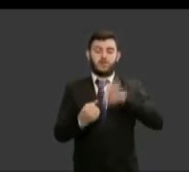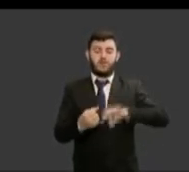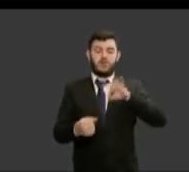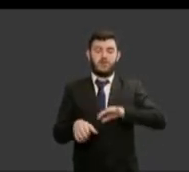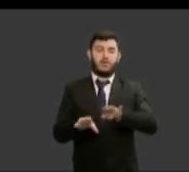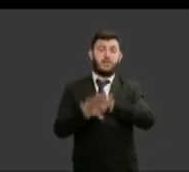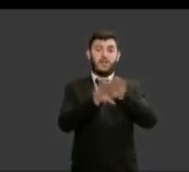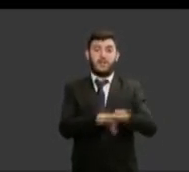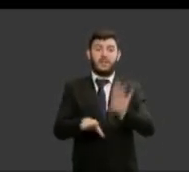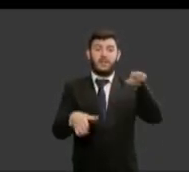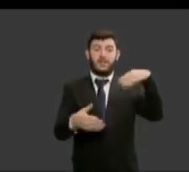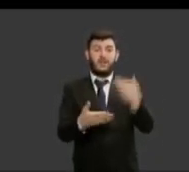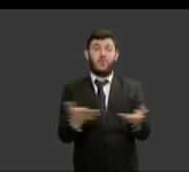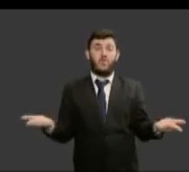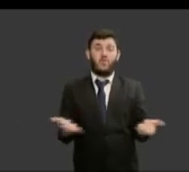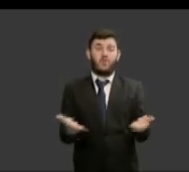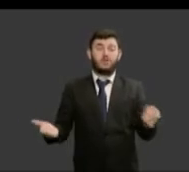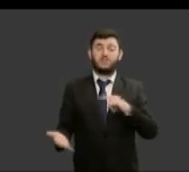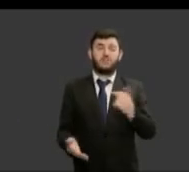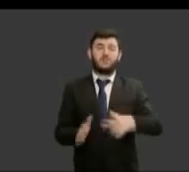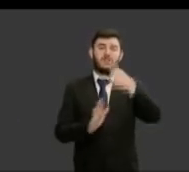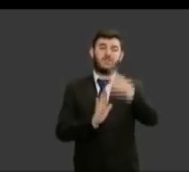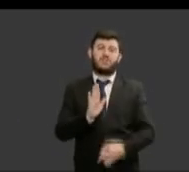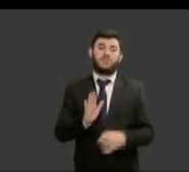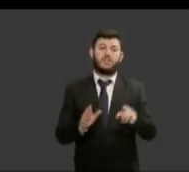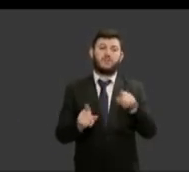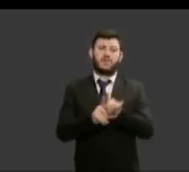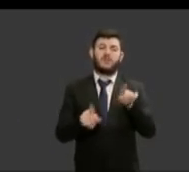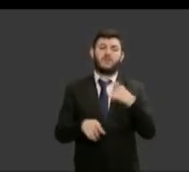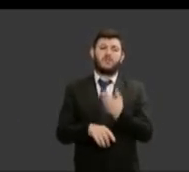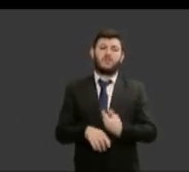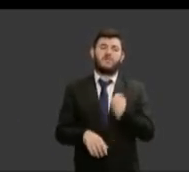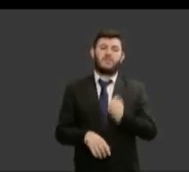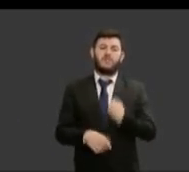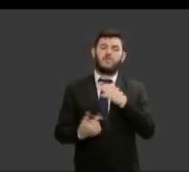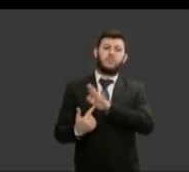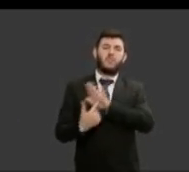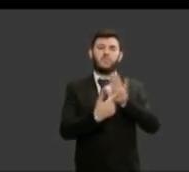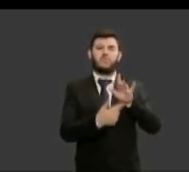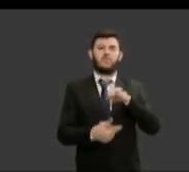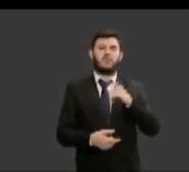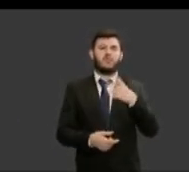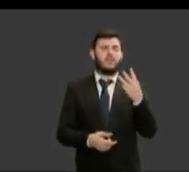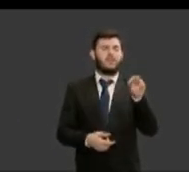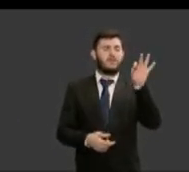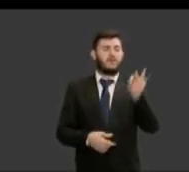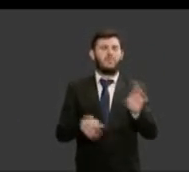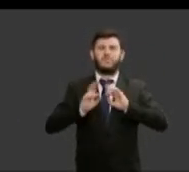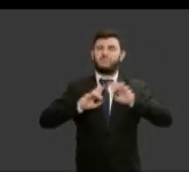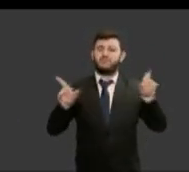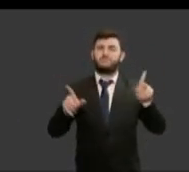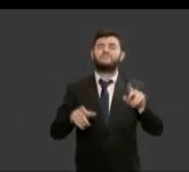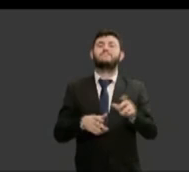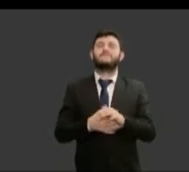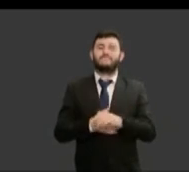temos esse direito assegurado como já foi dito aqui lidamos com uma diferença em torno de 30%